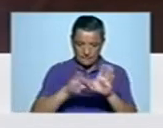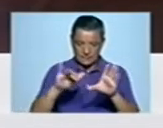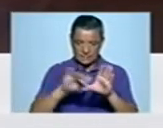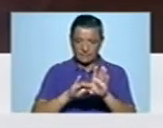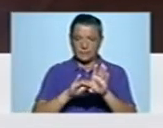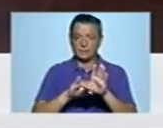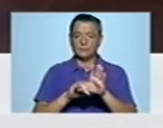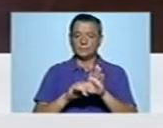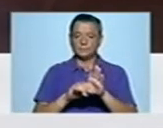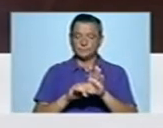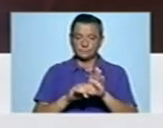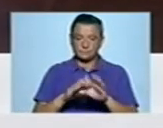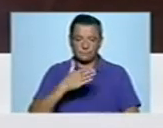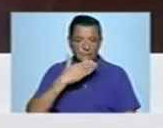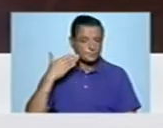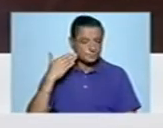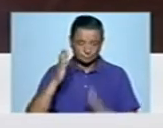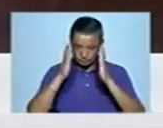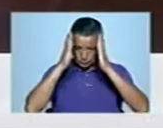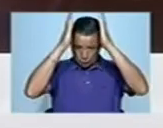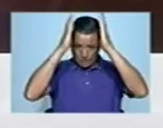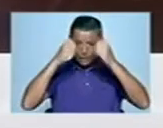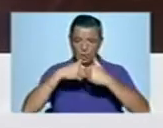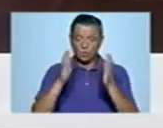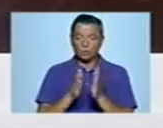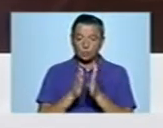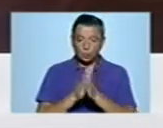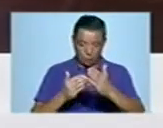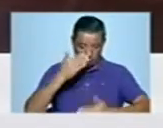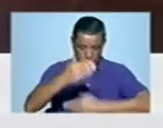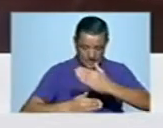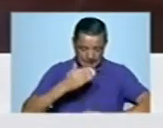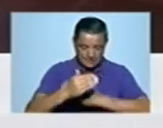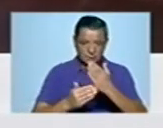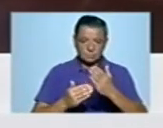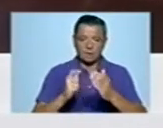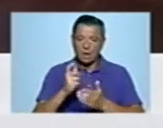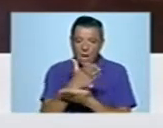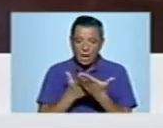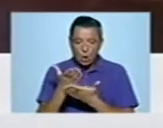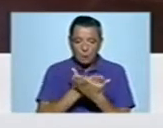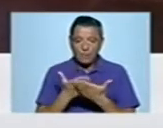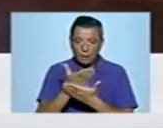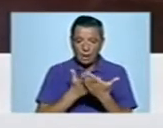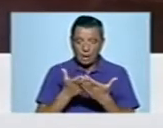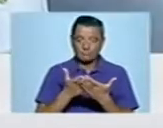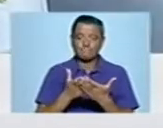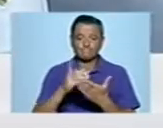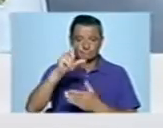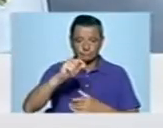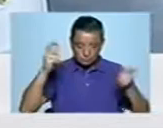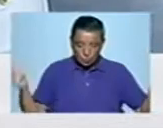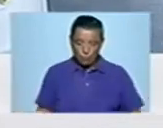um dia mais cedo para tomar. E, portanto, tudo isto dinamiza a economia local e acaba por ser uma forma de